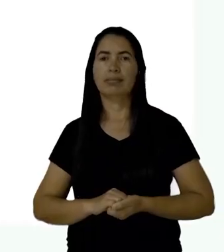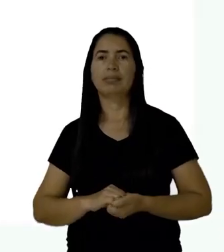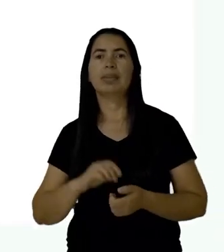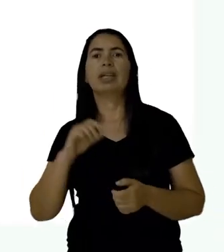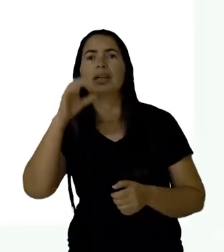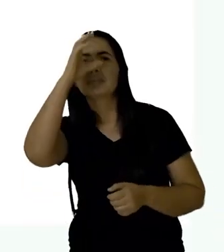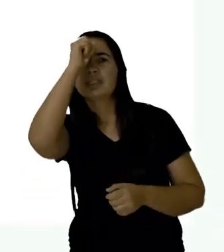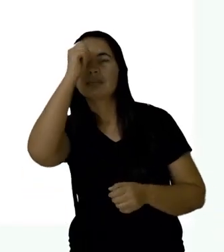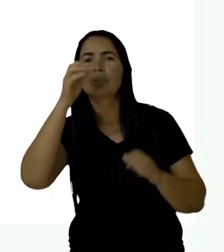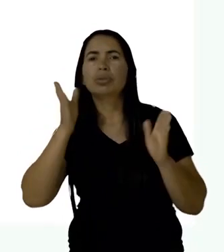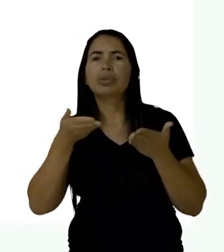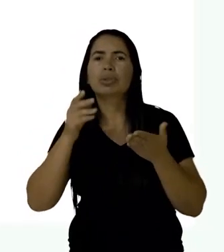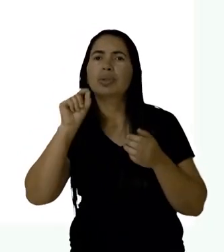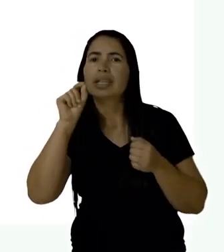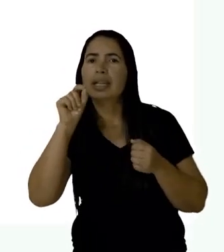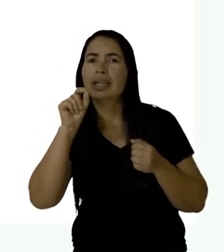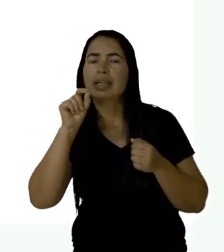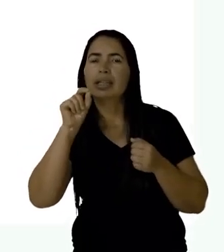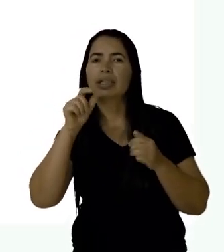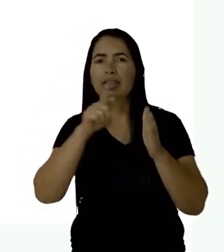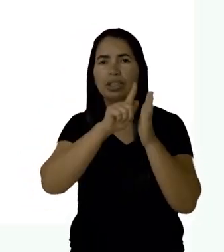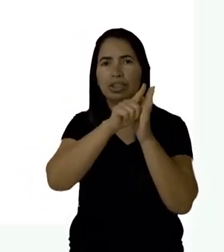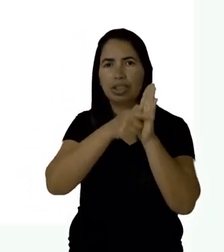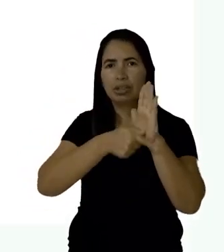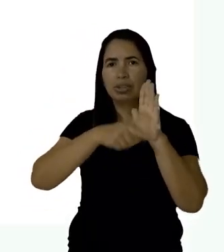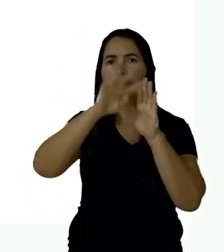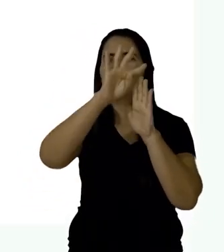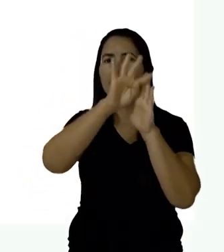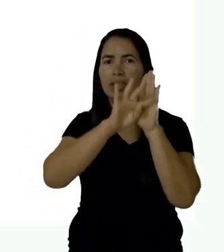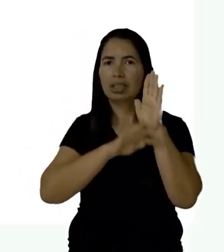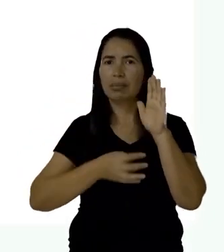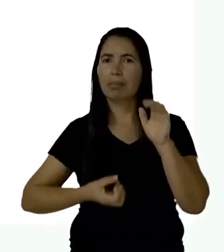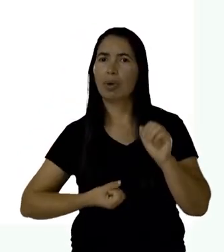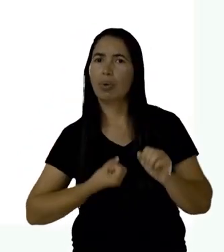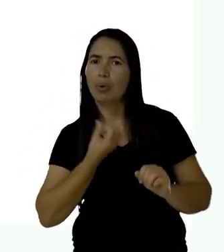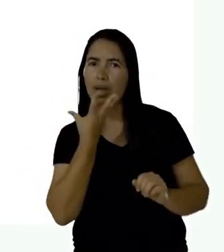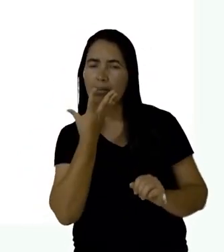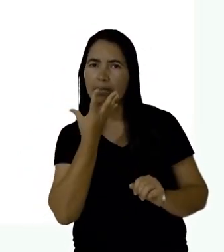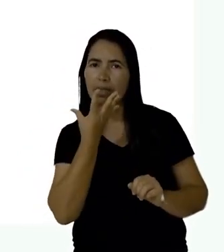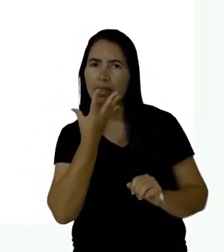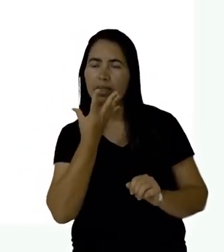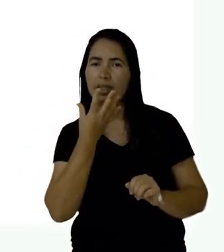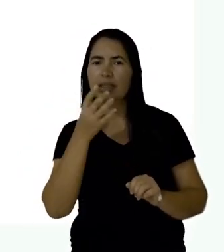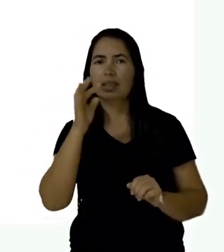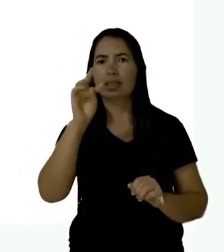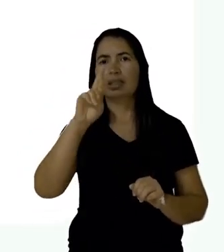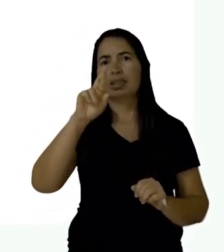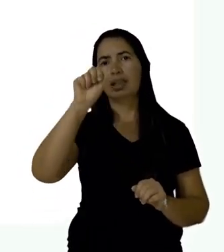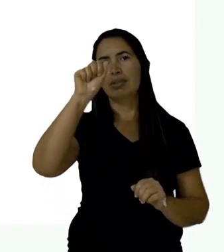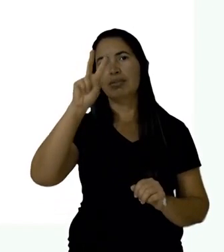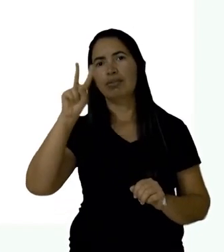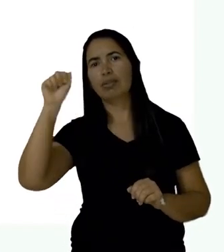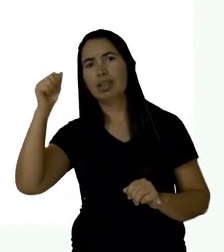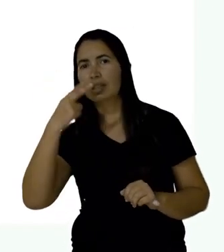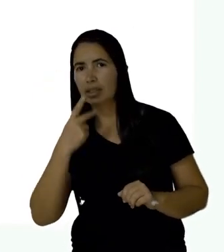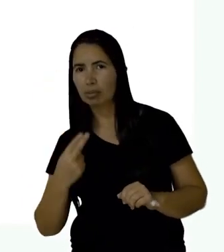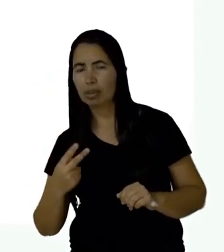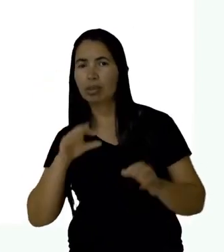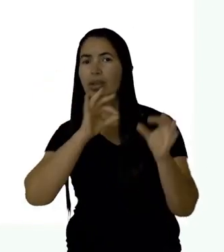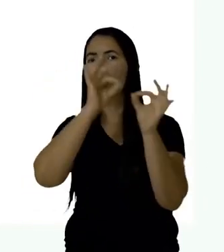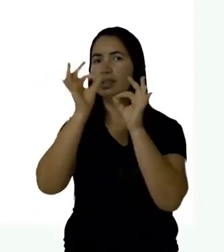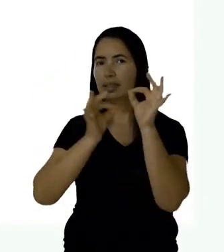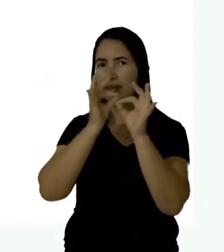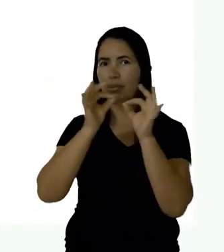O que aprendemos hoje? Gêneros textuais, poema e trava-línguas e também a